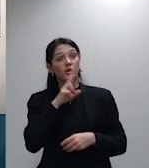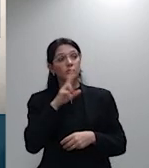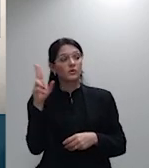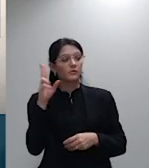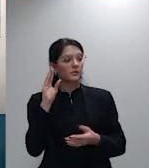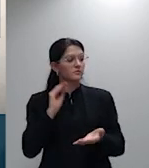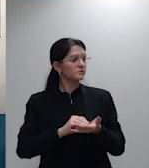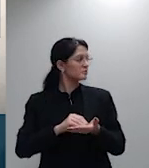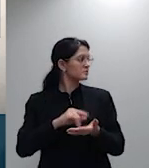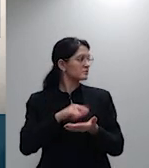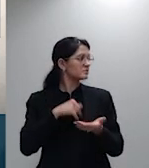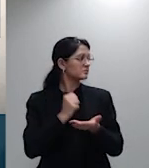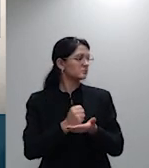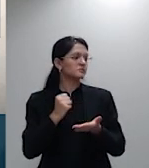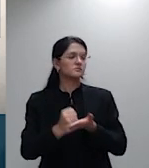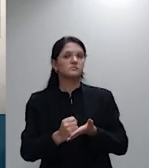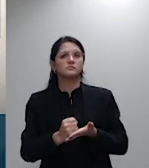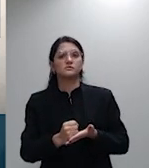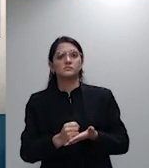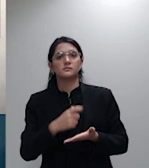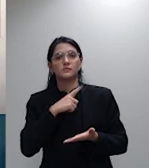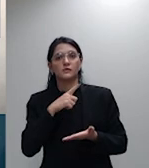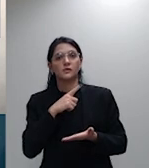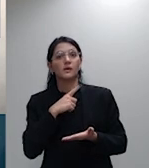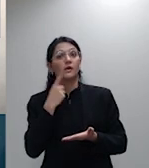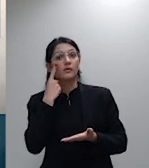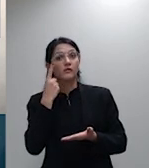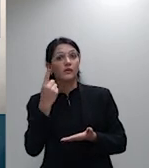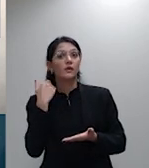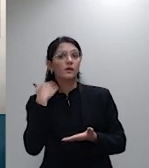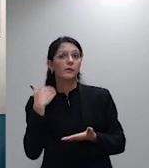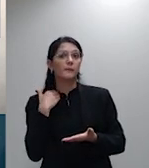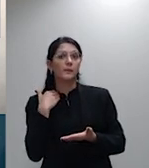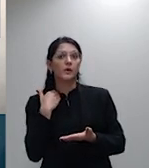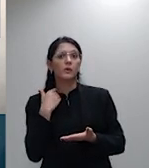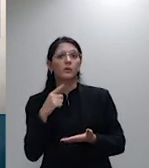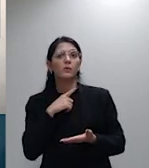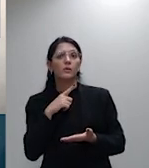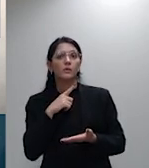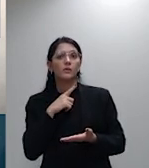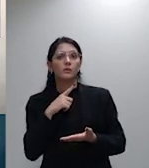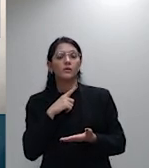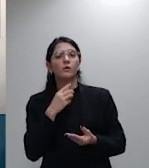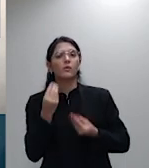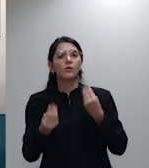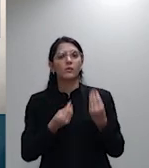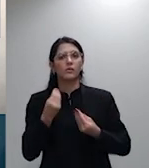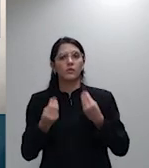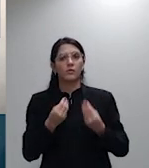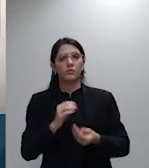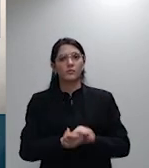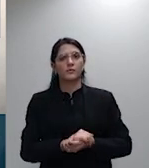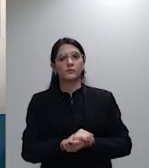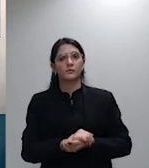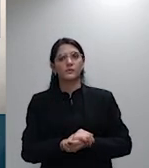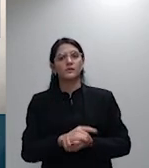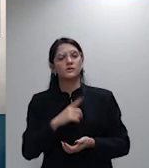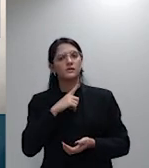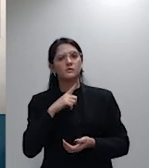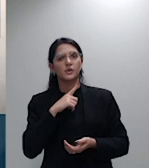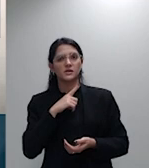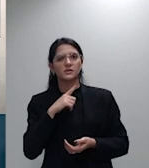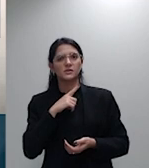processo pela instituição financeira, caberá a esta o ônus de provar a sua, eu coloquei veracidade para fugir da